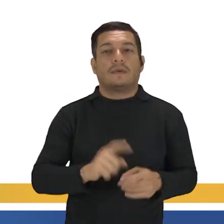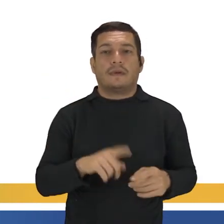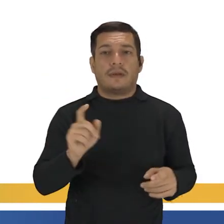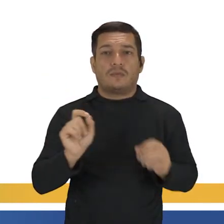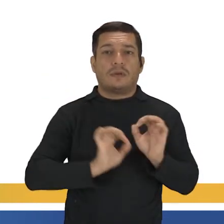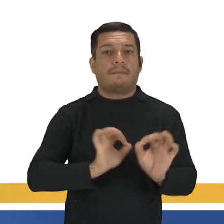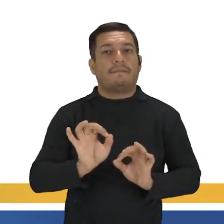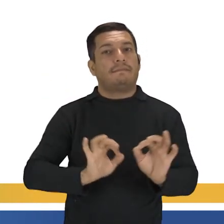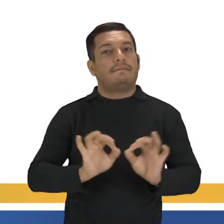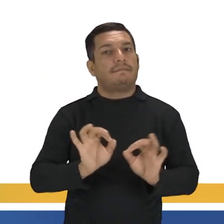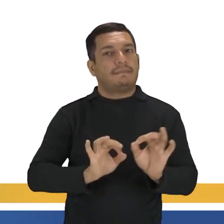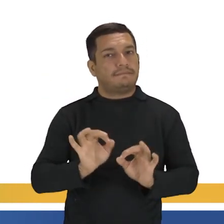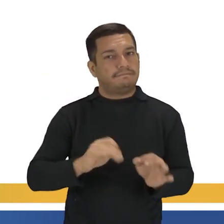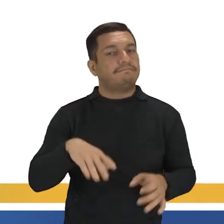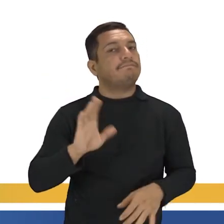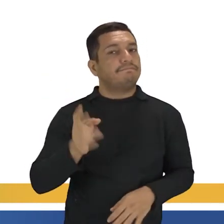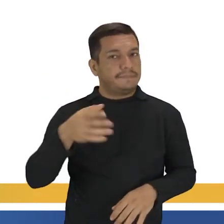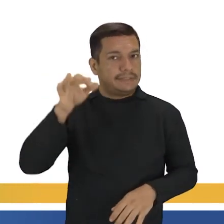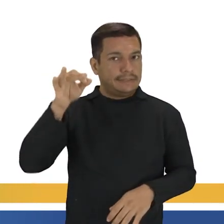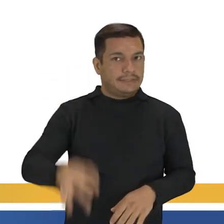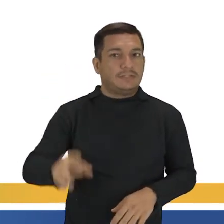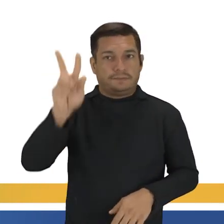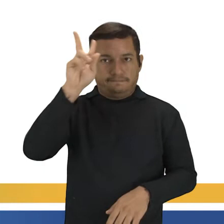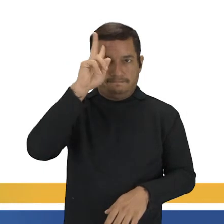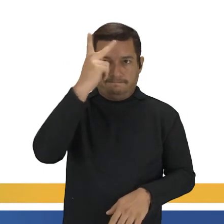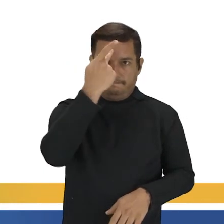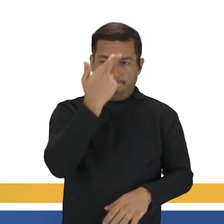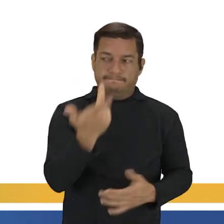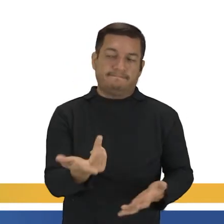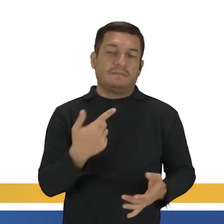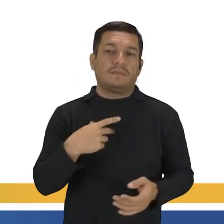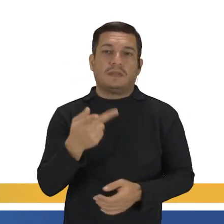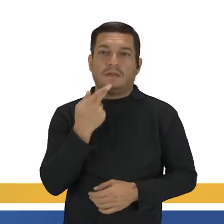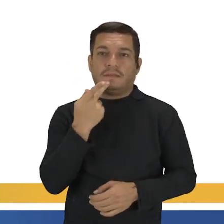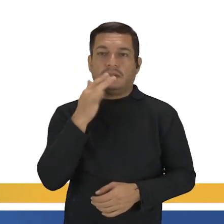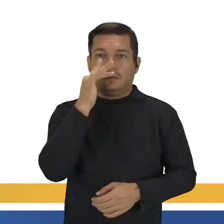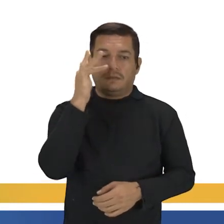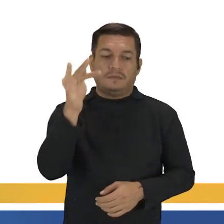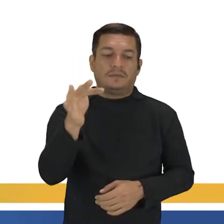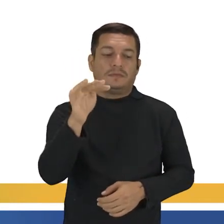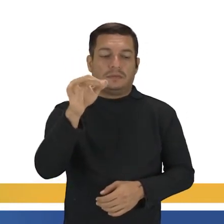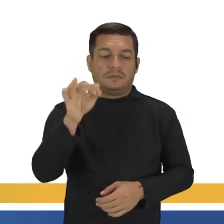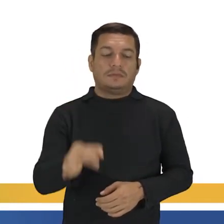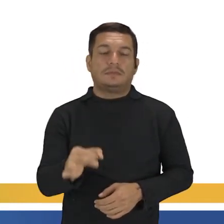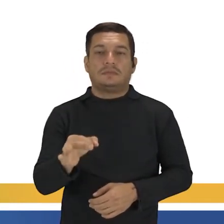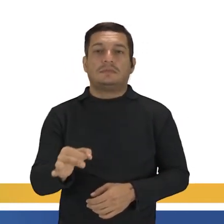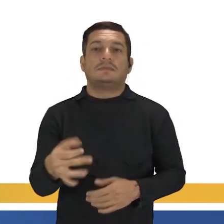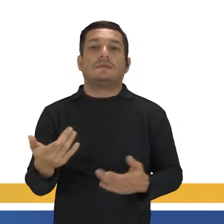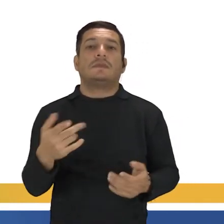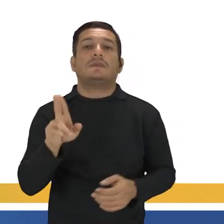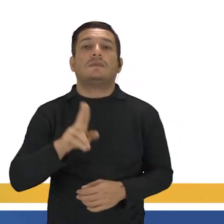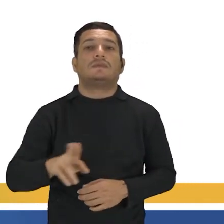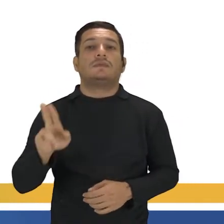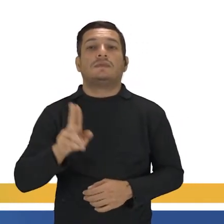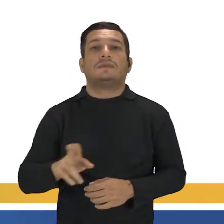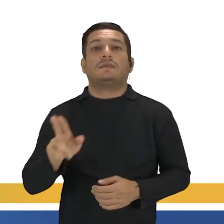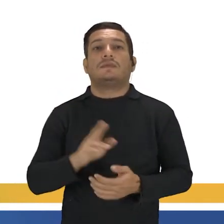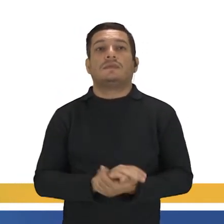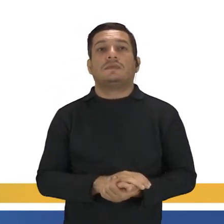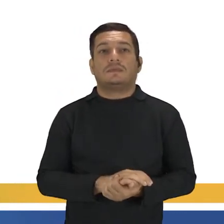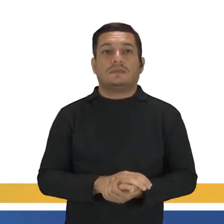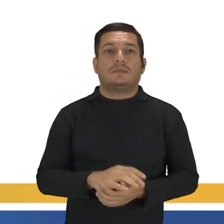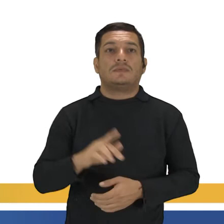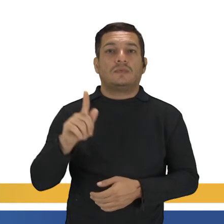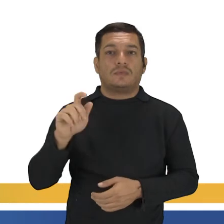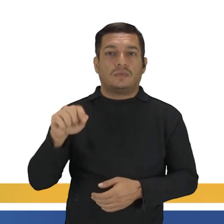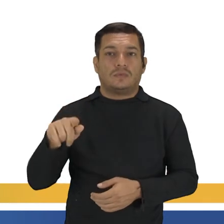planejado. Já é algo certo. E quando eu tô falando de um futuro que é certo, qual é o que eu devo usar? Futuro